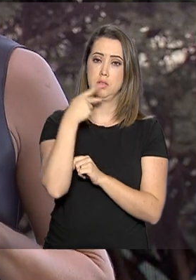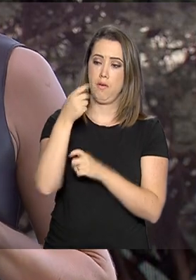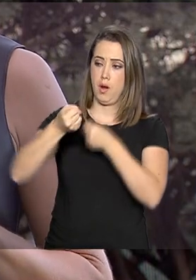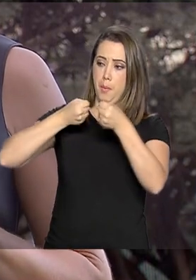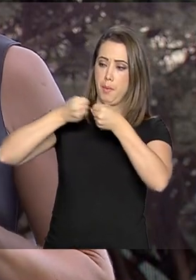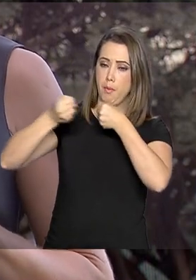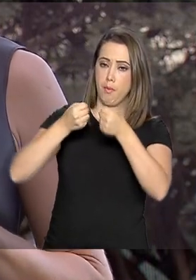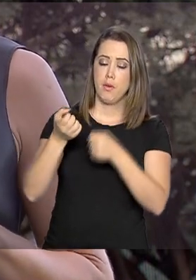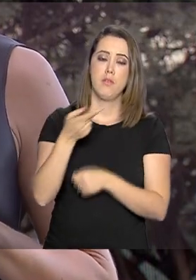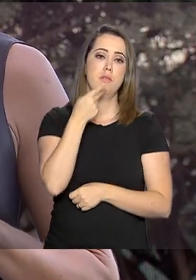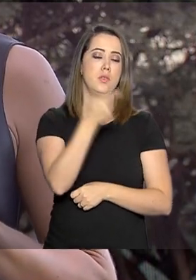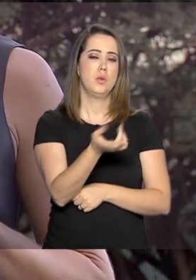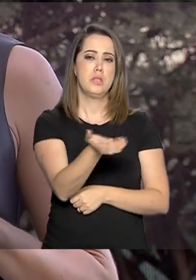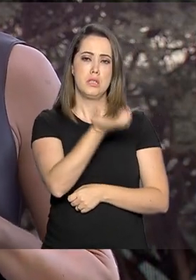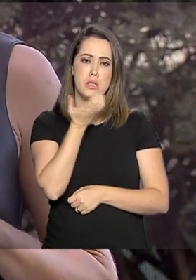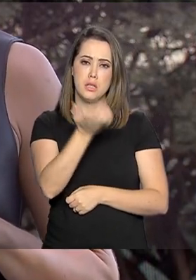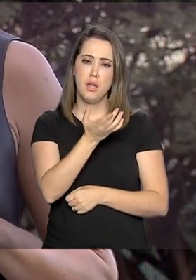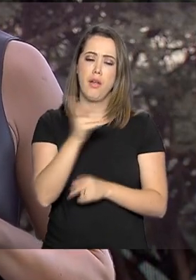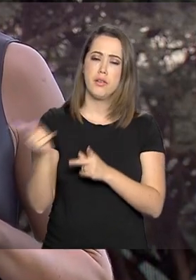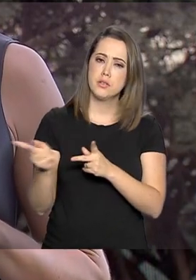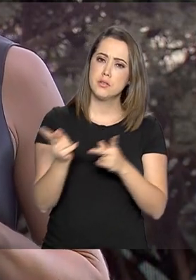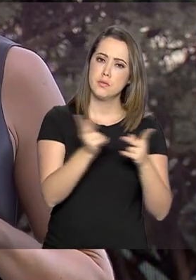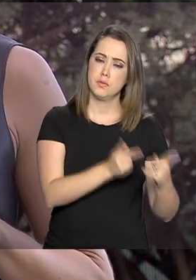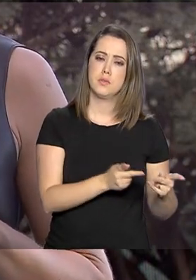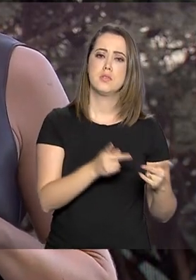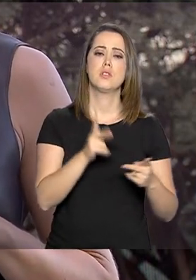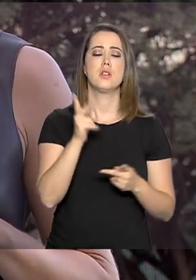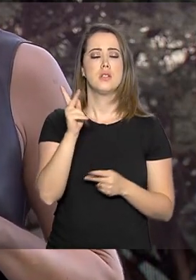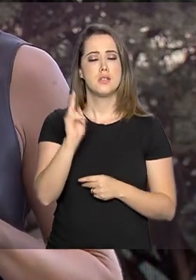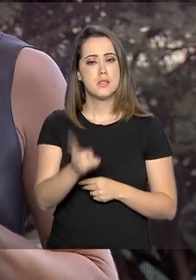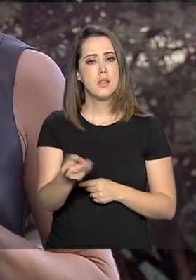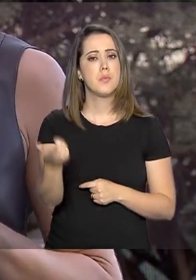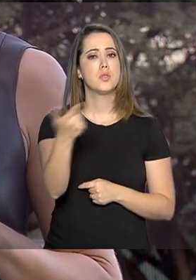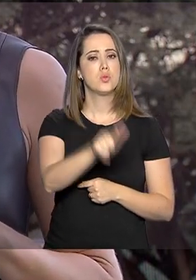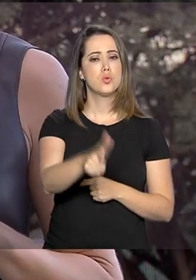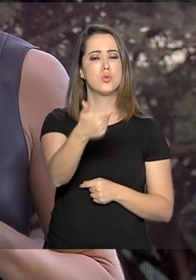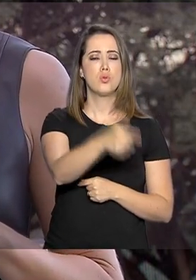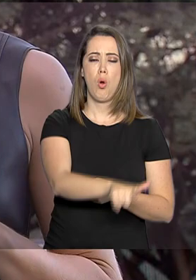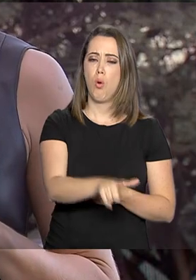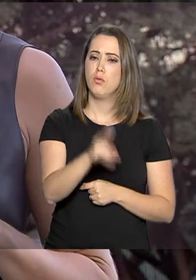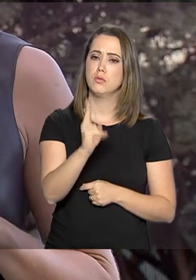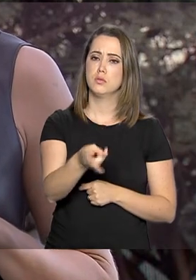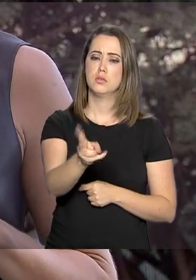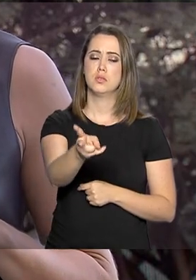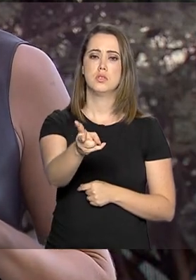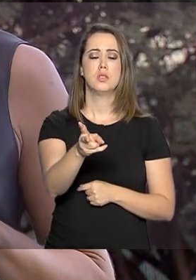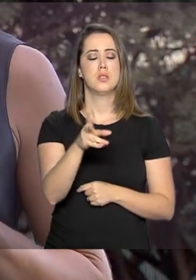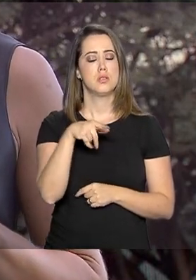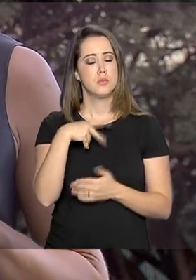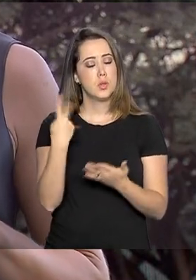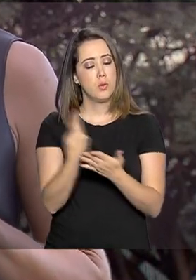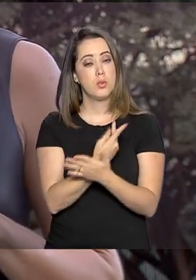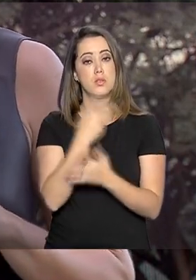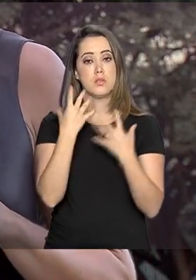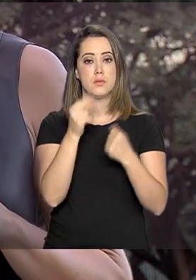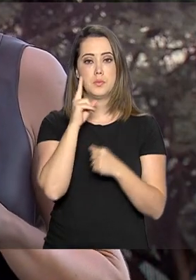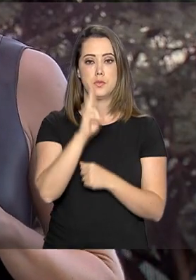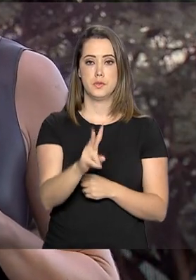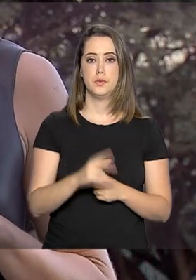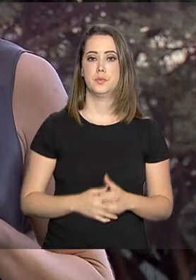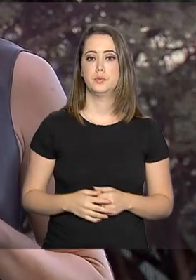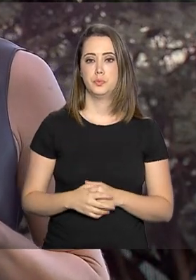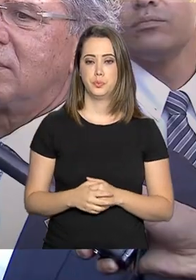disse que quer que essas visitas se repitam, elas se tornem, elas sejam frequentes. Vamos ouvi-lo.